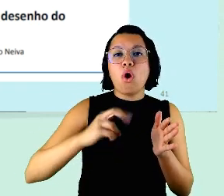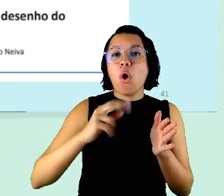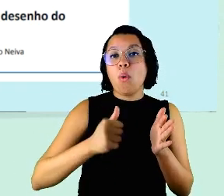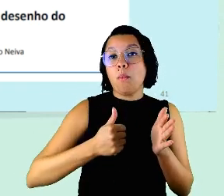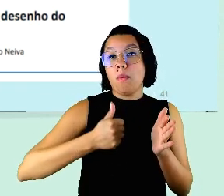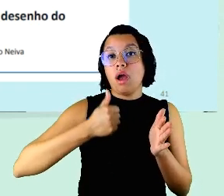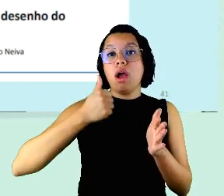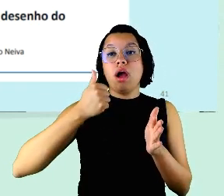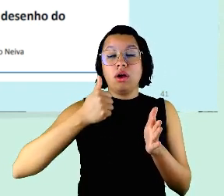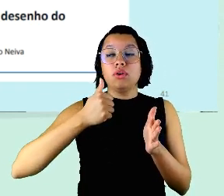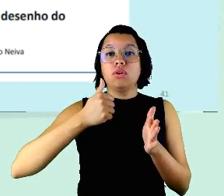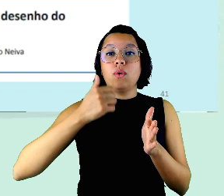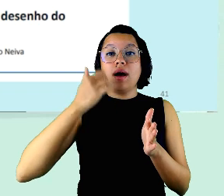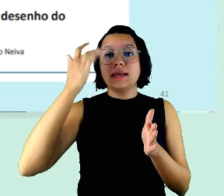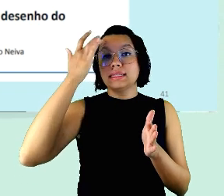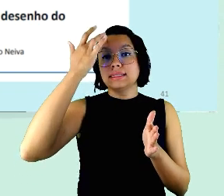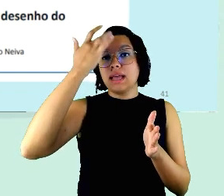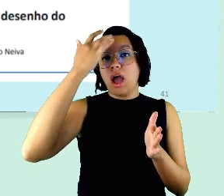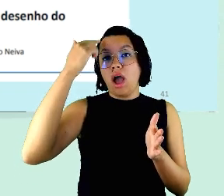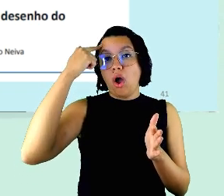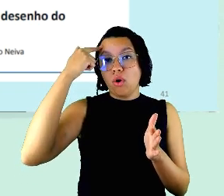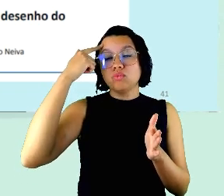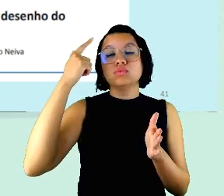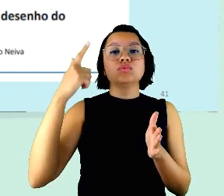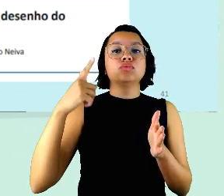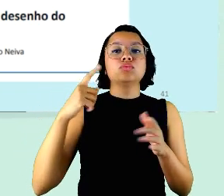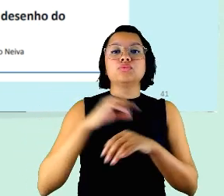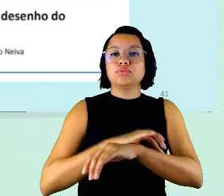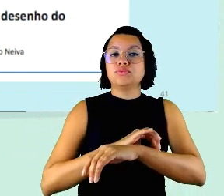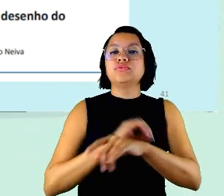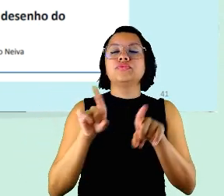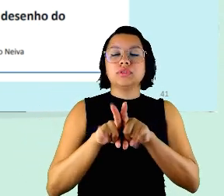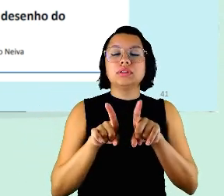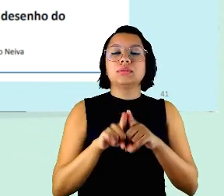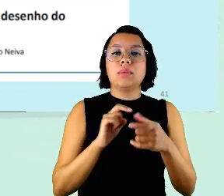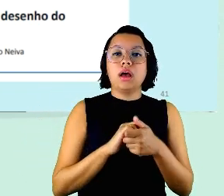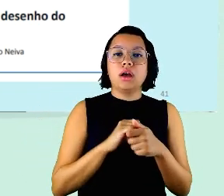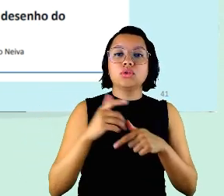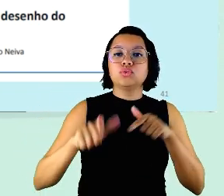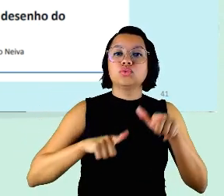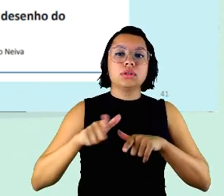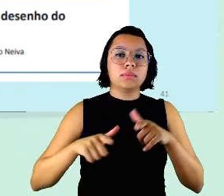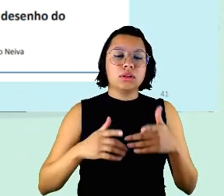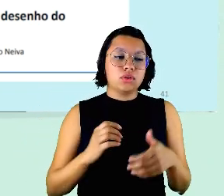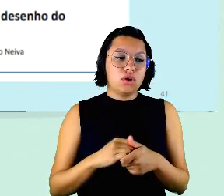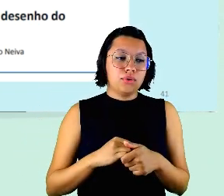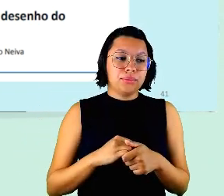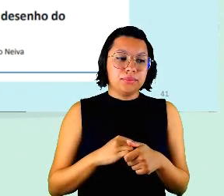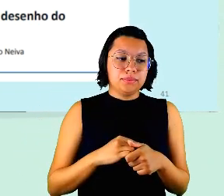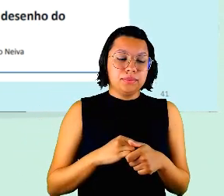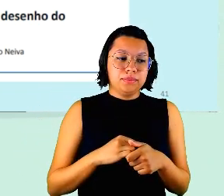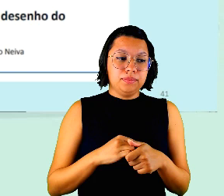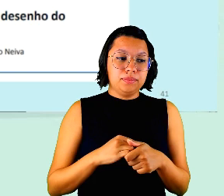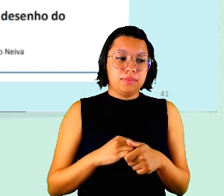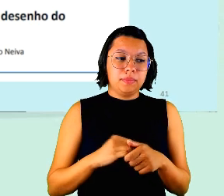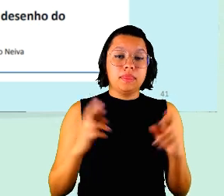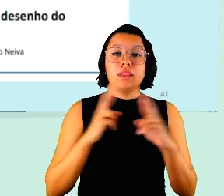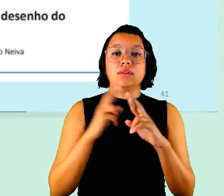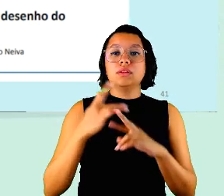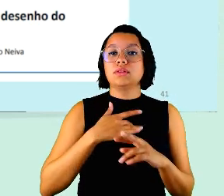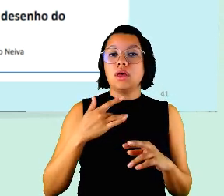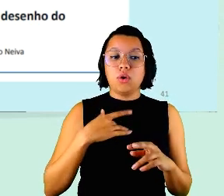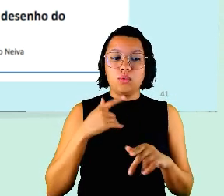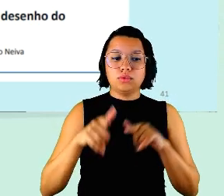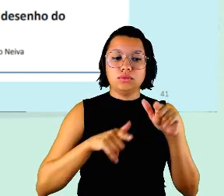física e mental dos trabalhadores nas nós da questão da saúde nós estamos trabalhando com